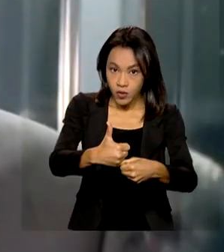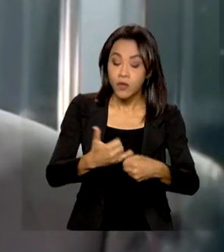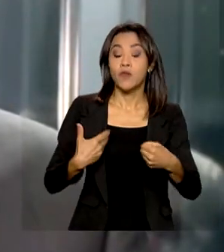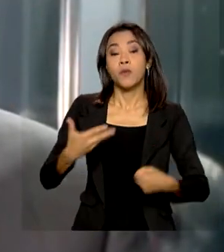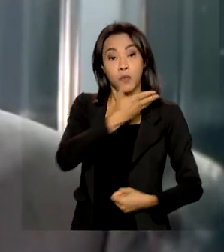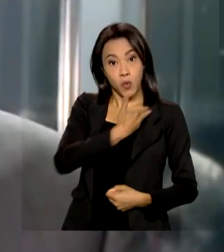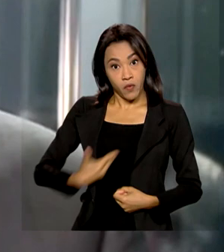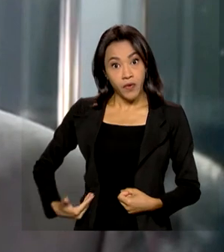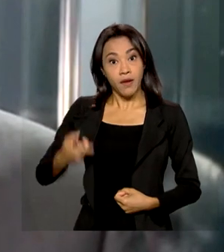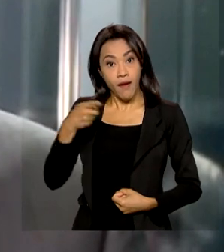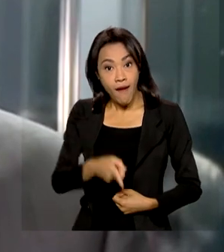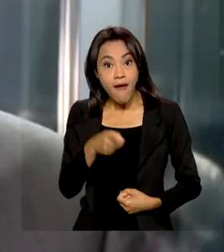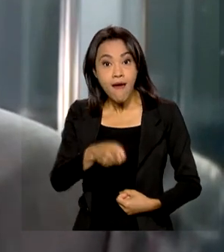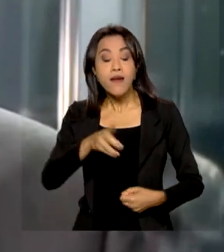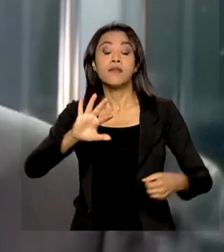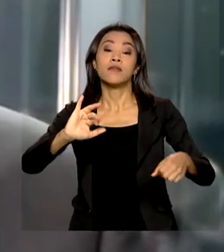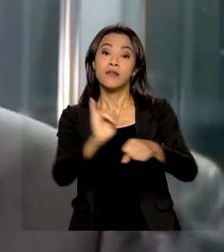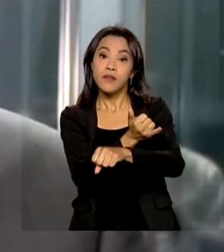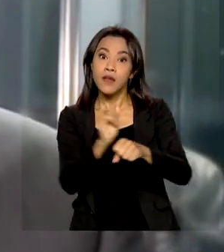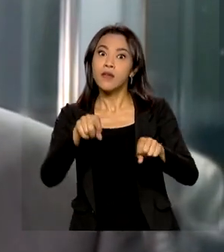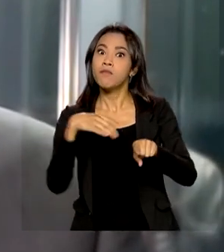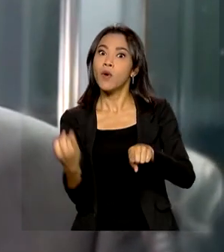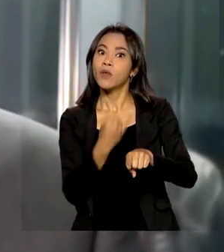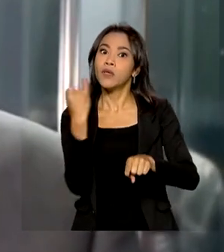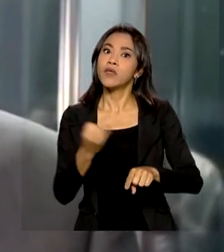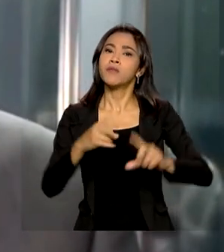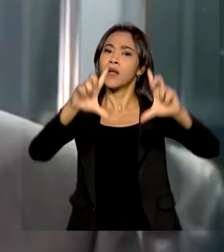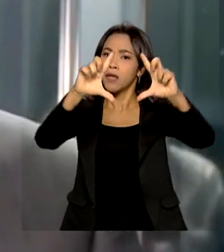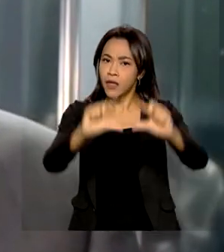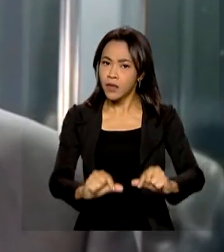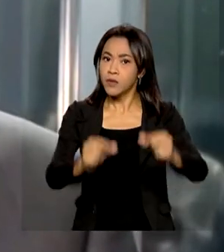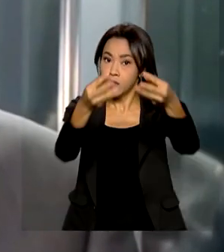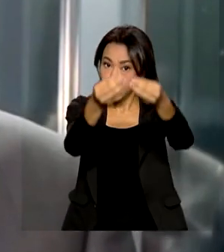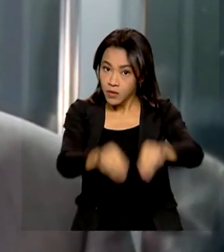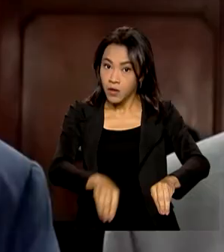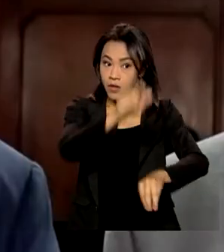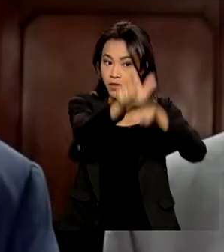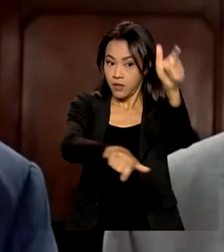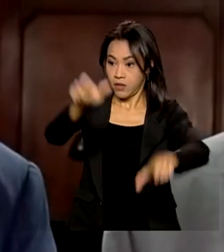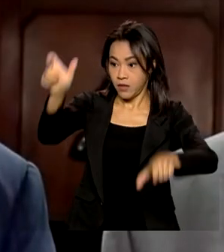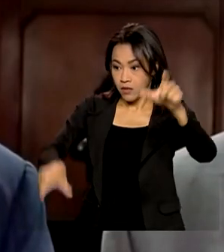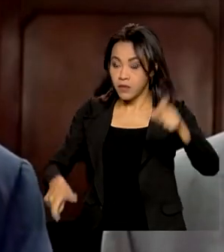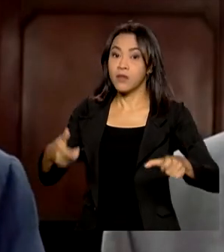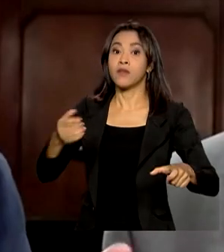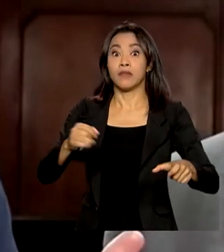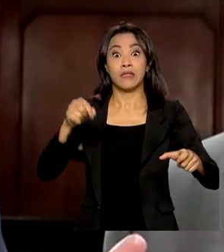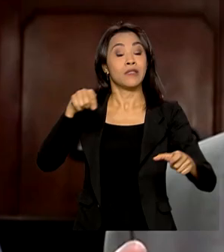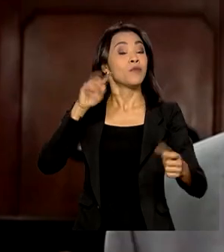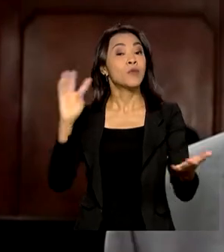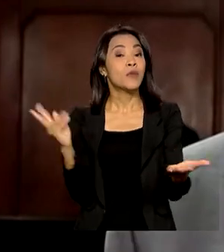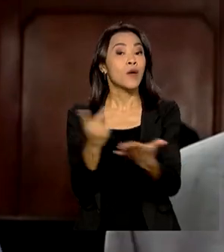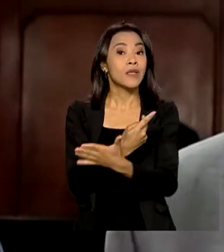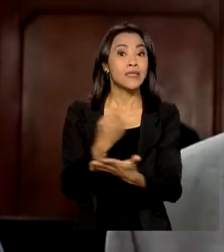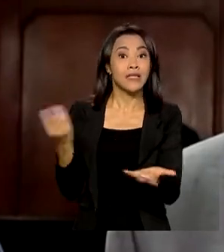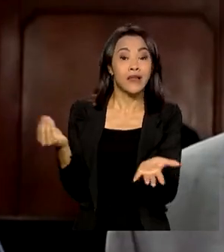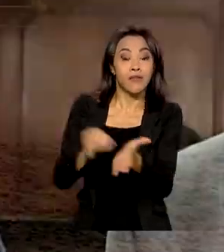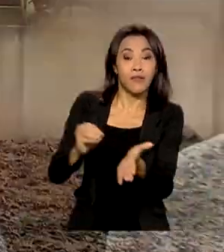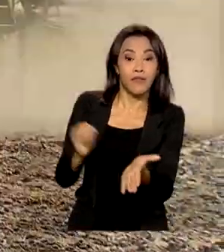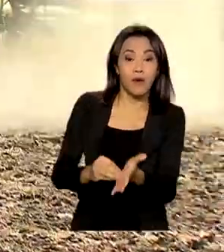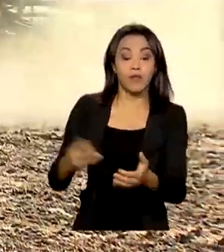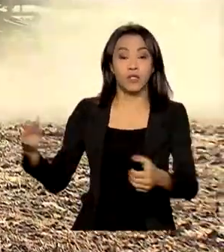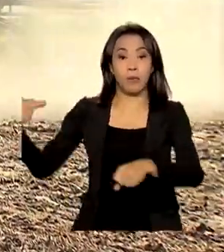as medidas são importantes para atenuar impactos para o consumidor diante da crise mundial na oferta de petróleo.